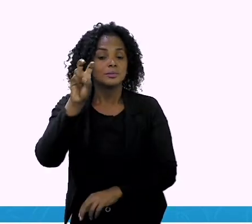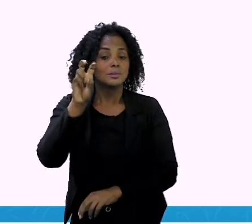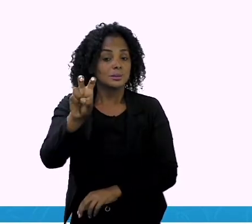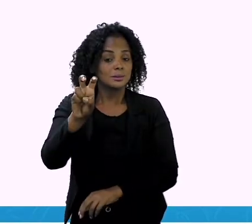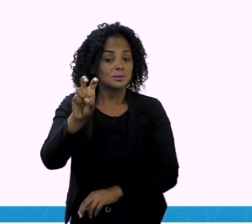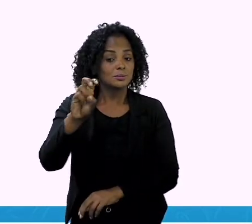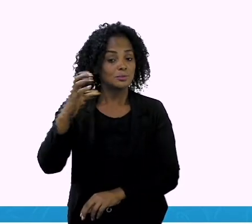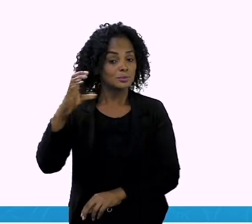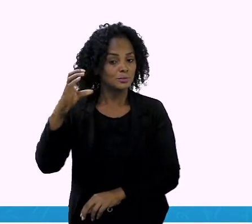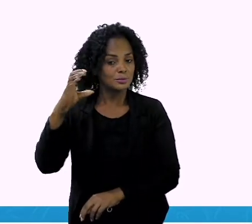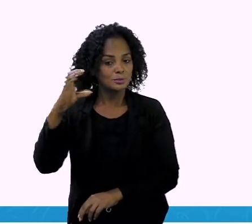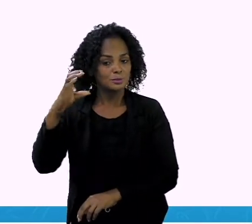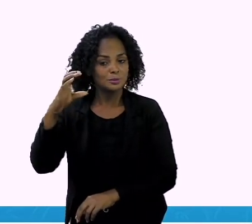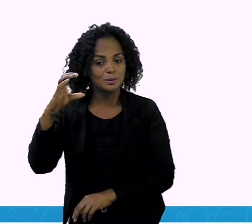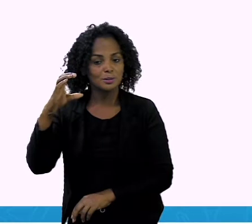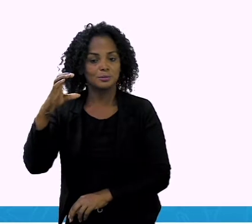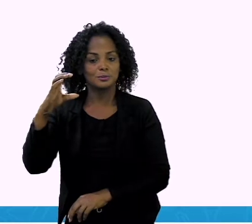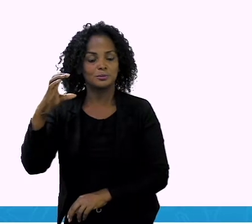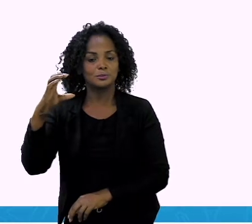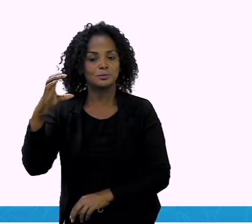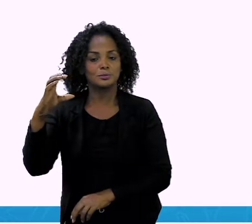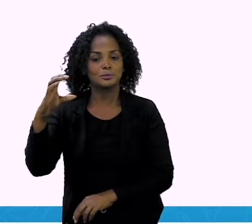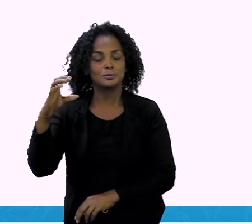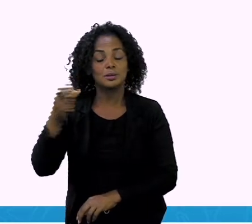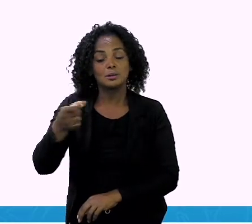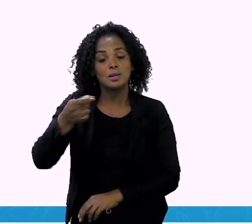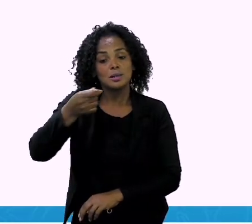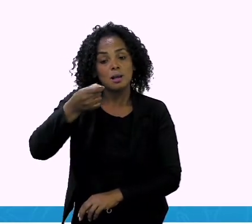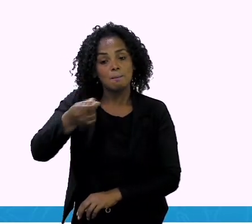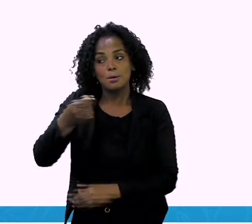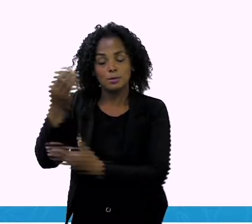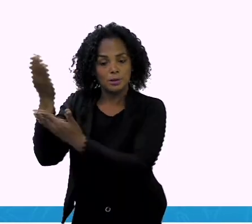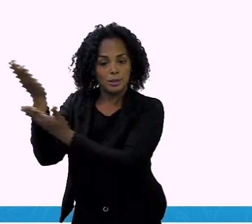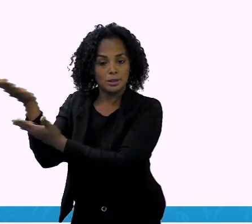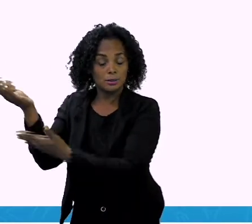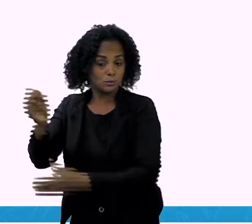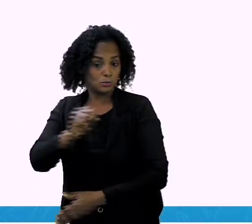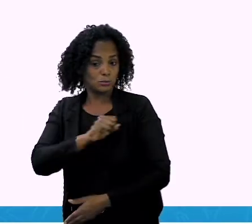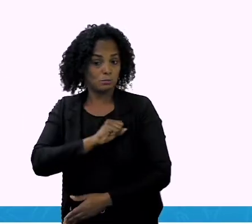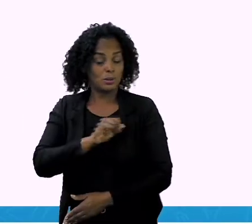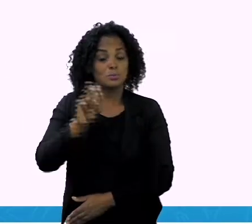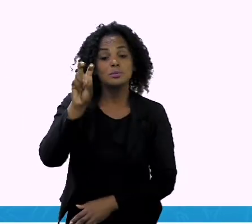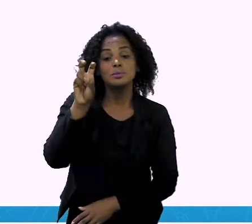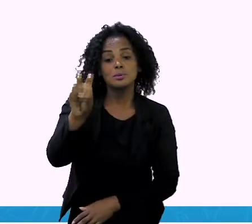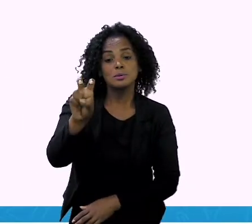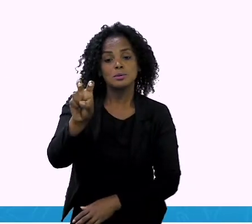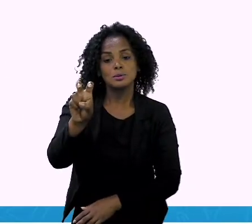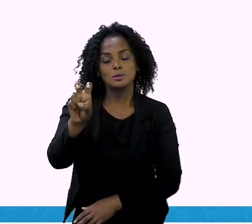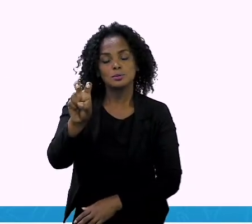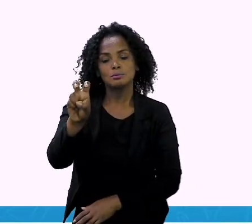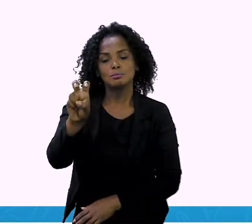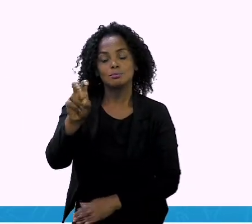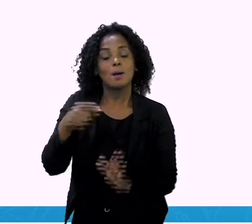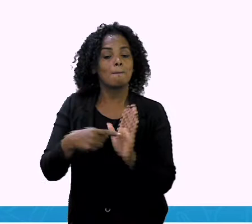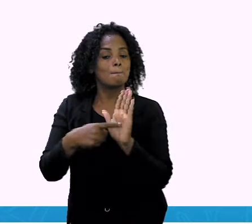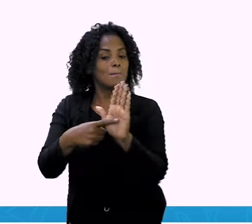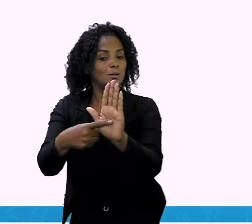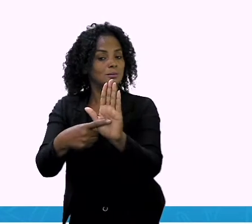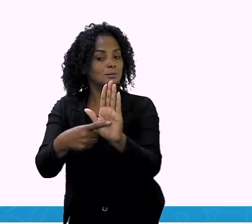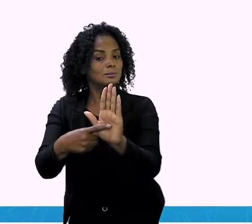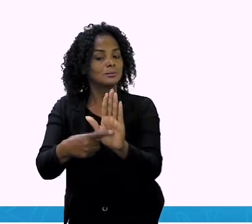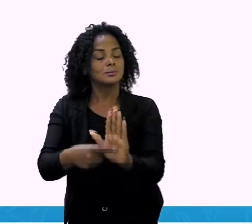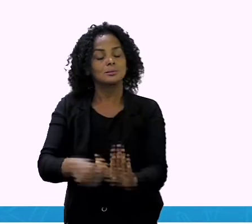centavos. Essa moeda, está vendo o numeral aqui? Cinco. Representa cinco